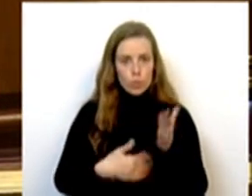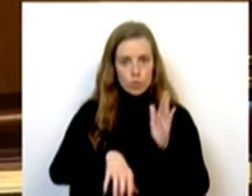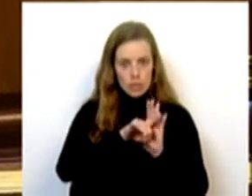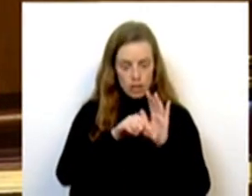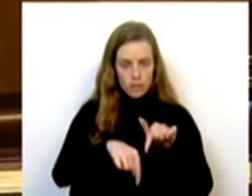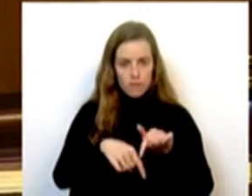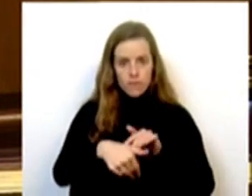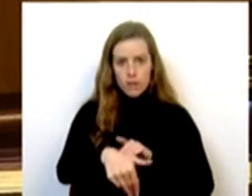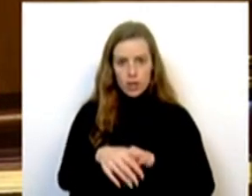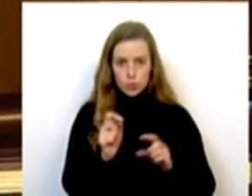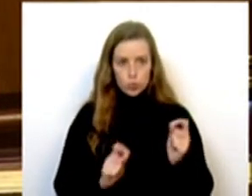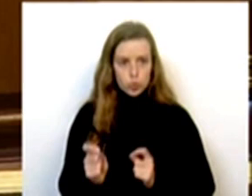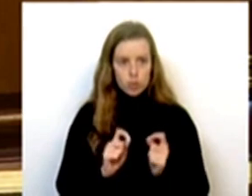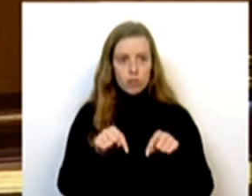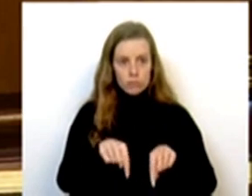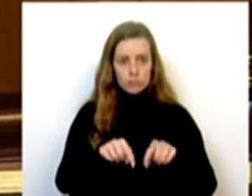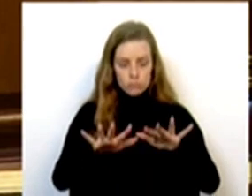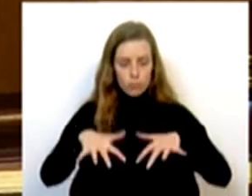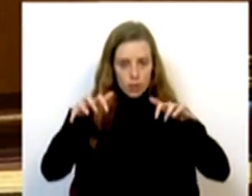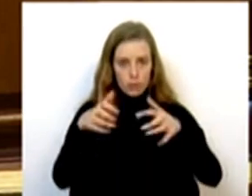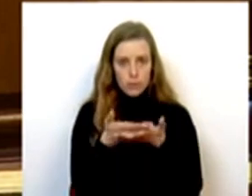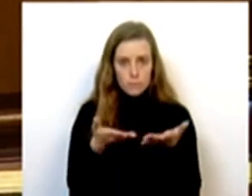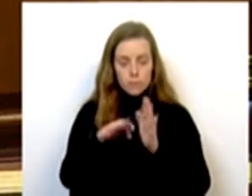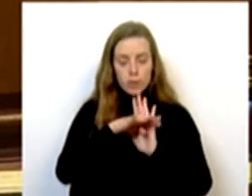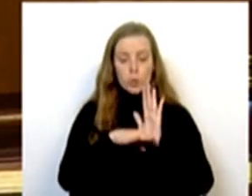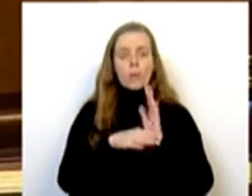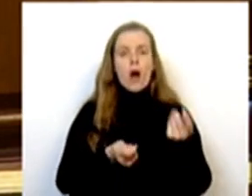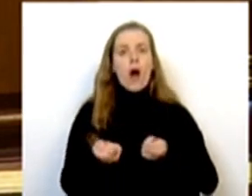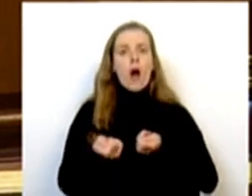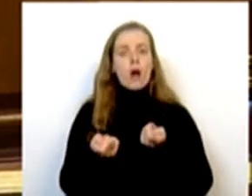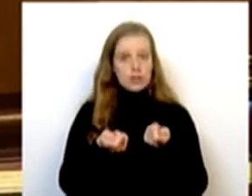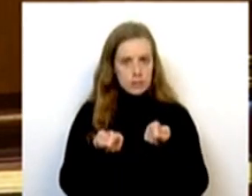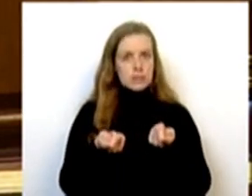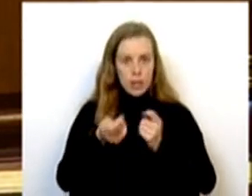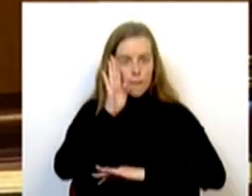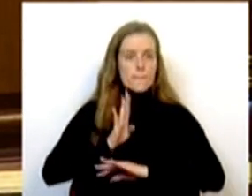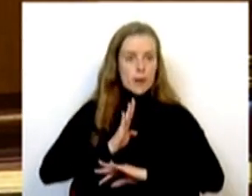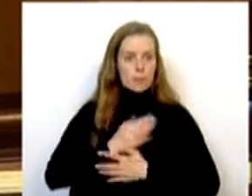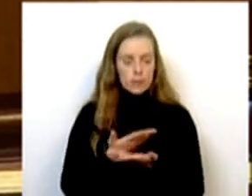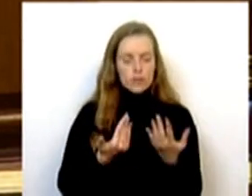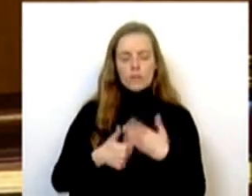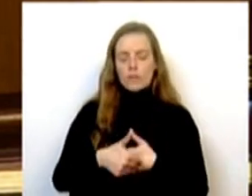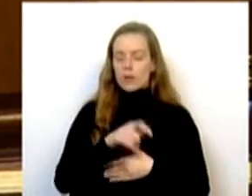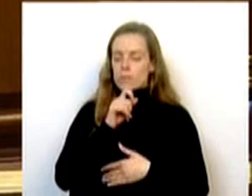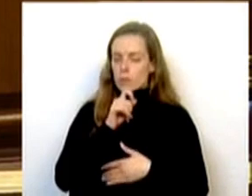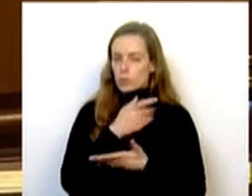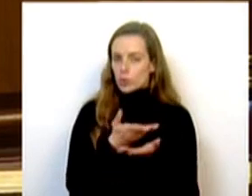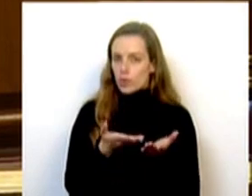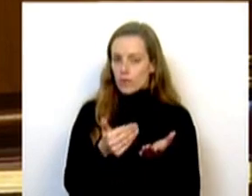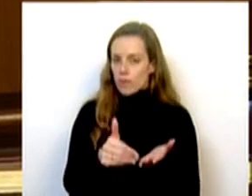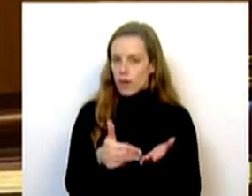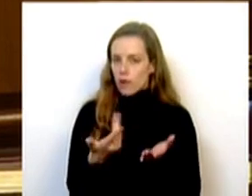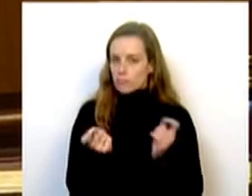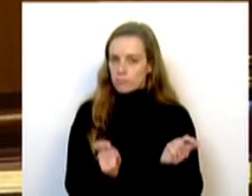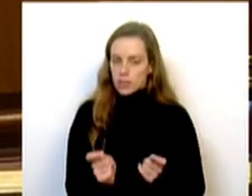discutida neste Parlamento, que é a lei de programação militar, que terei a oportunidade de debater, mas que